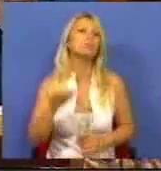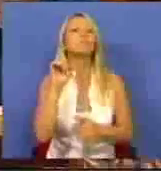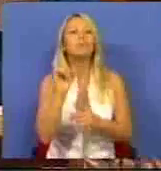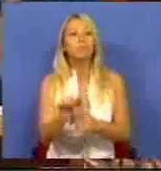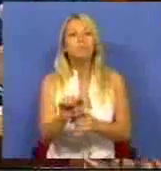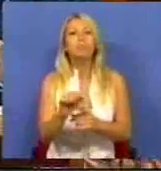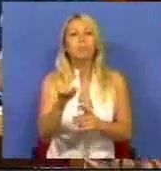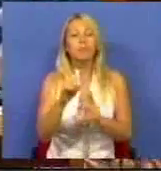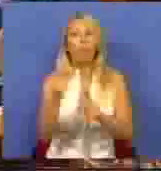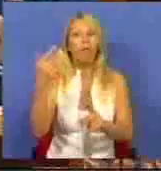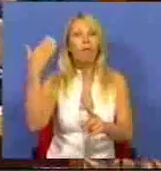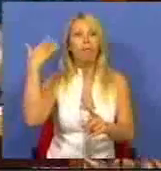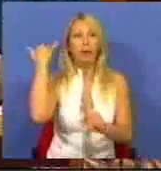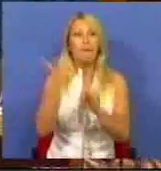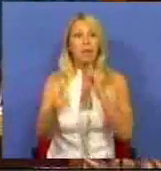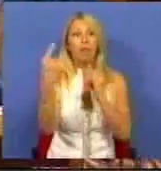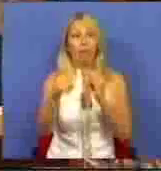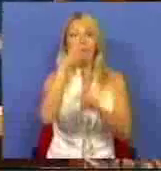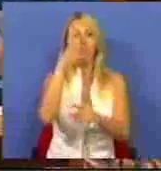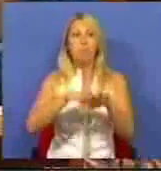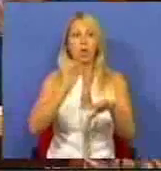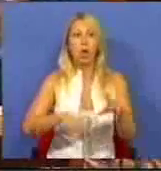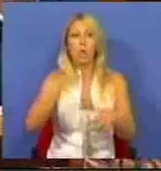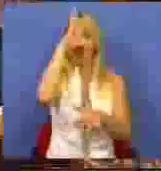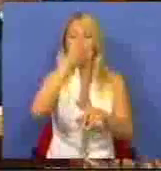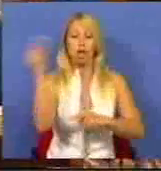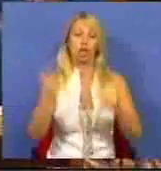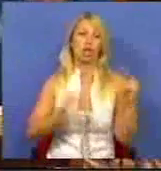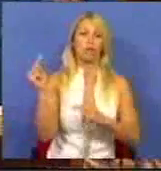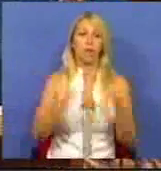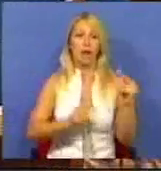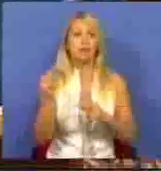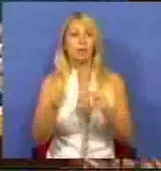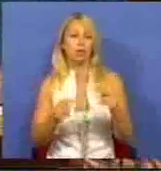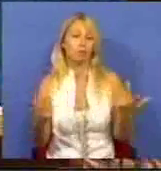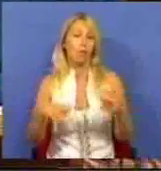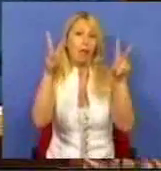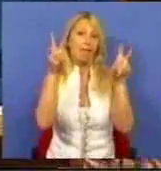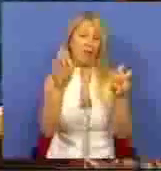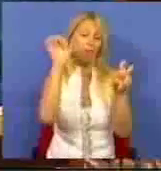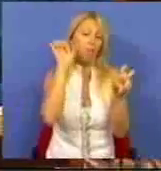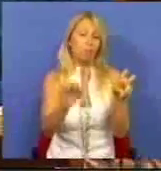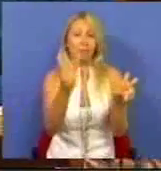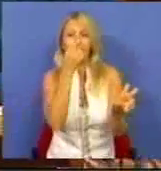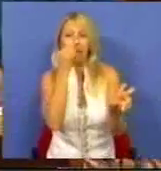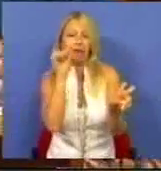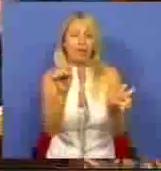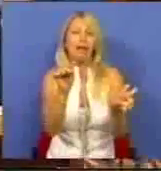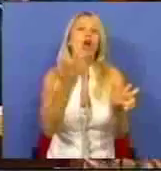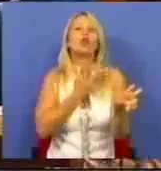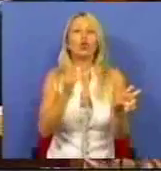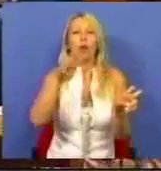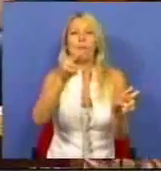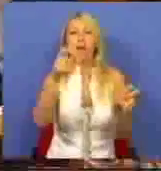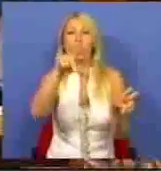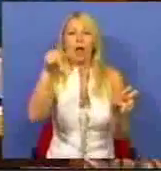ameaça de há dias do Ministro das Finanças, glosando, aliás, um dos temas preferidos da Dra. Manuela Ferreira Leite, de que